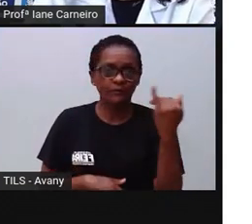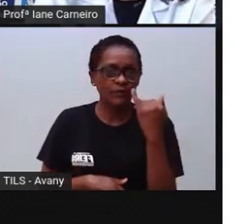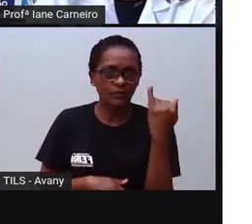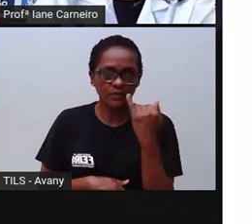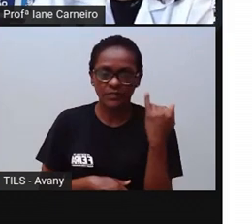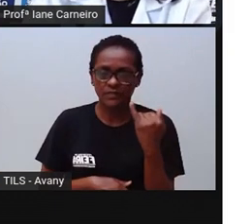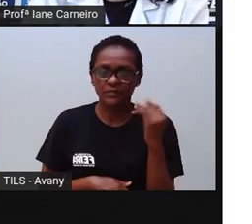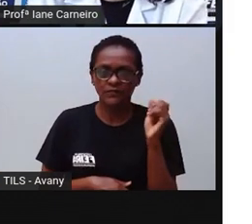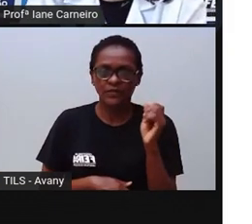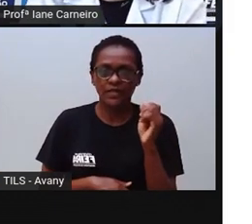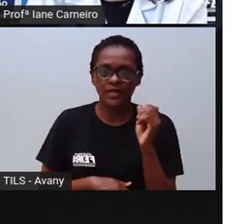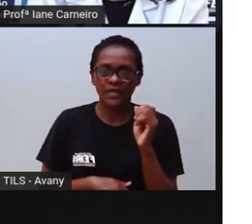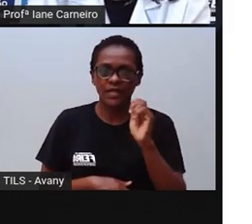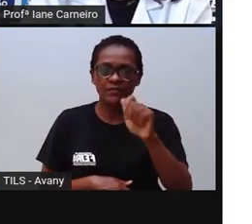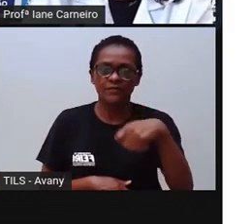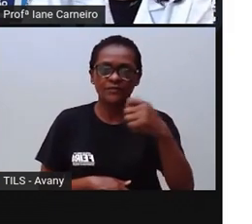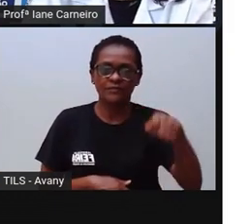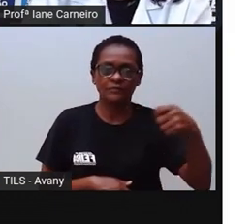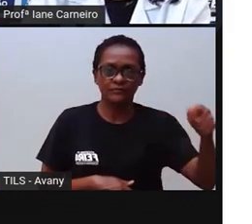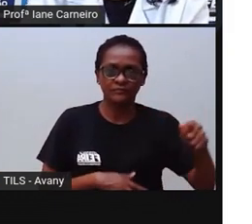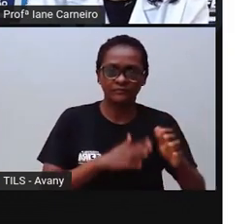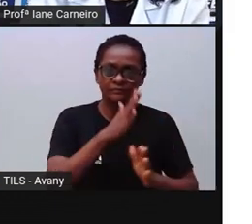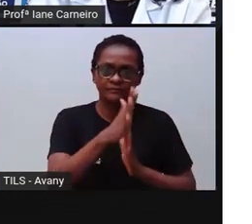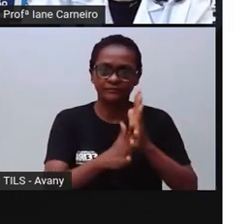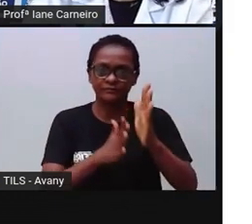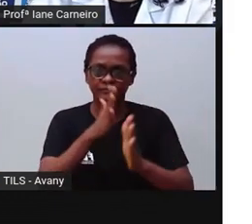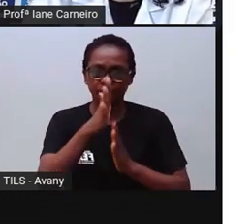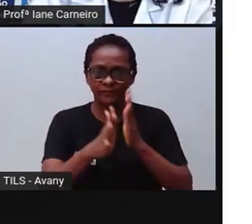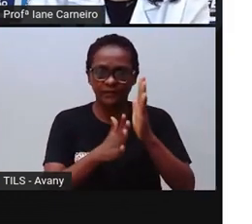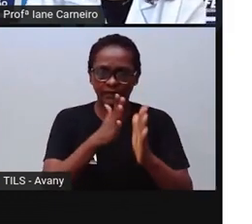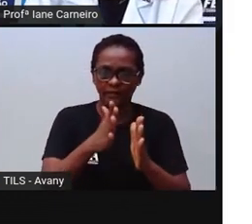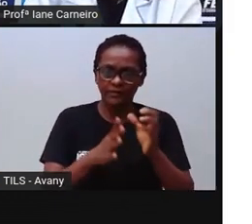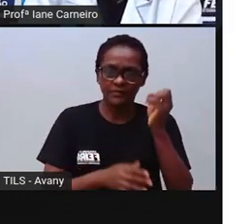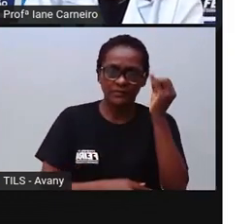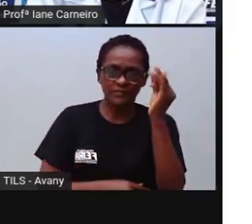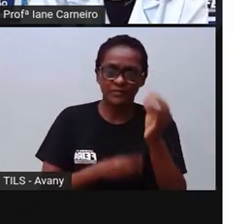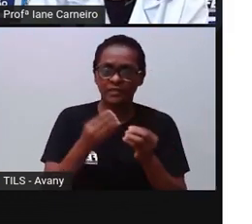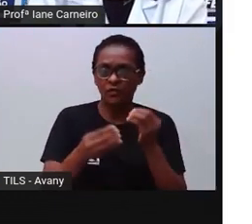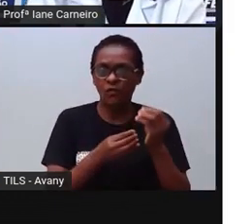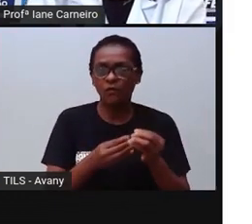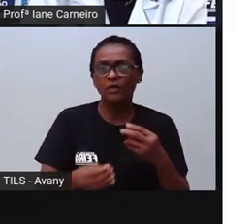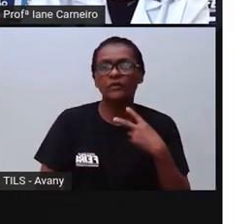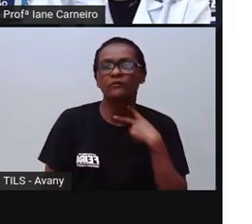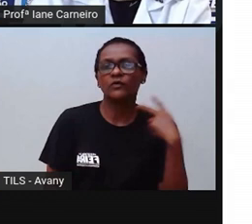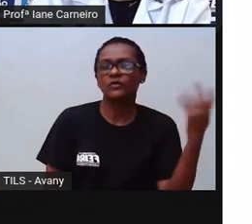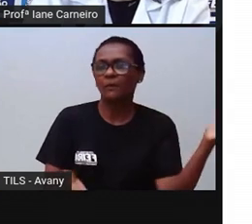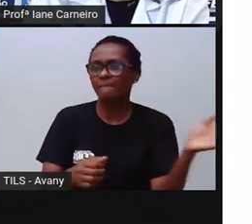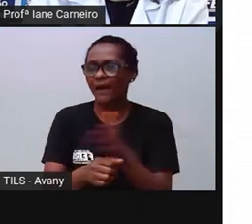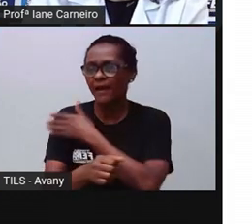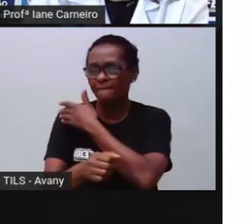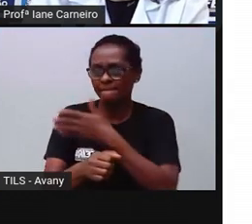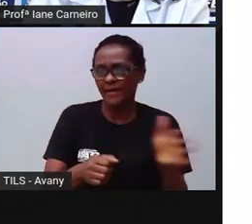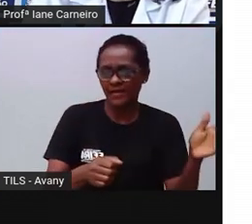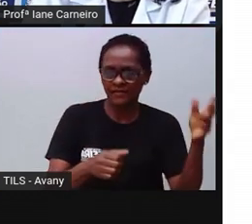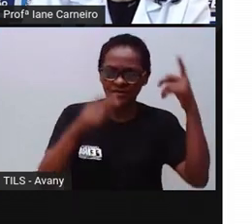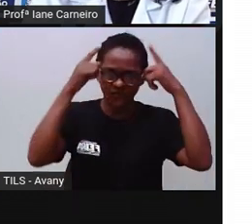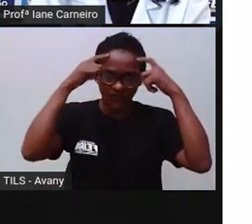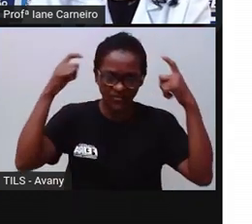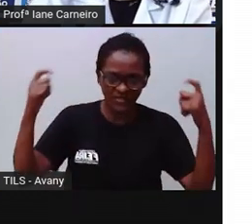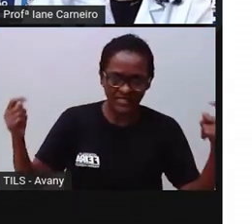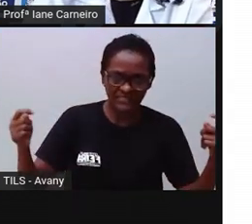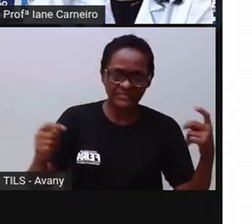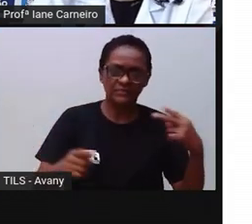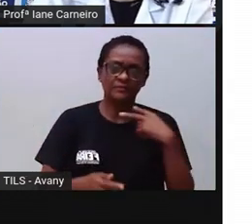nossa aula é o nome desse livro, ó, As Mãos Não São Para Bater, como ensinar crianças a não serem violentas, tá certo?